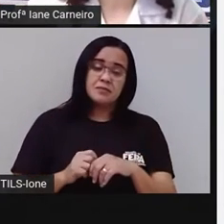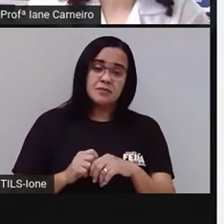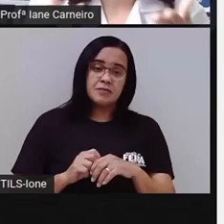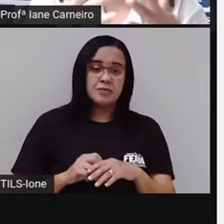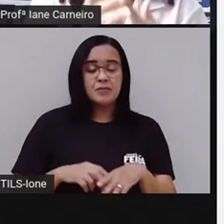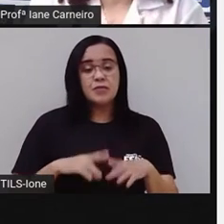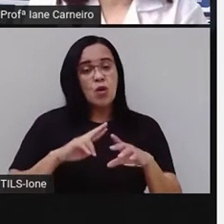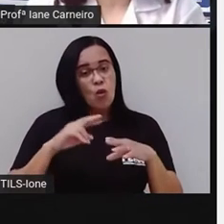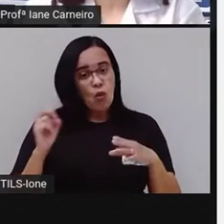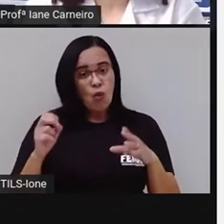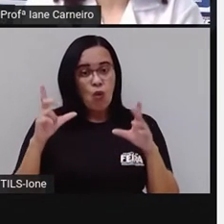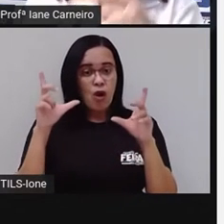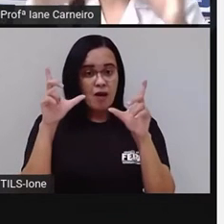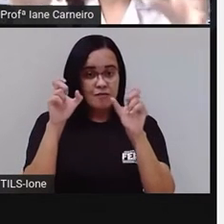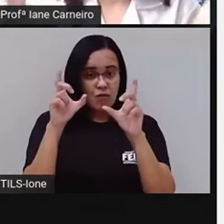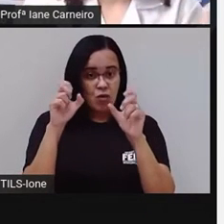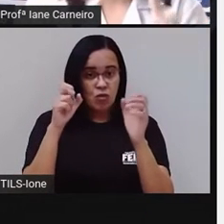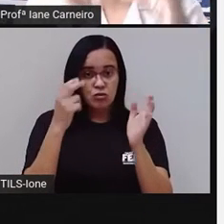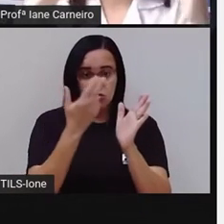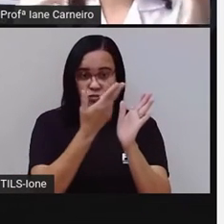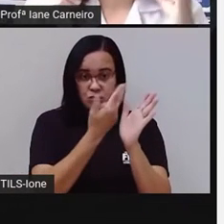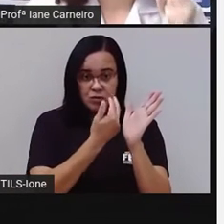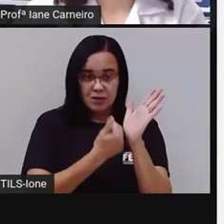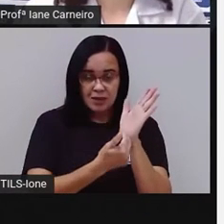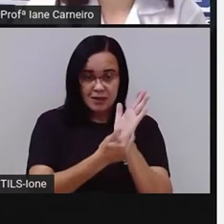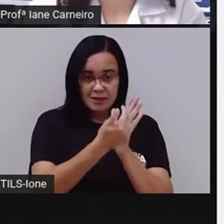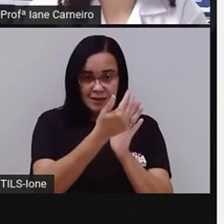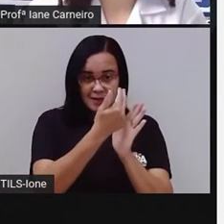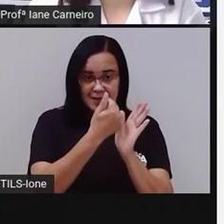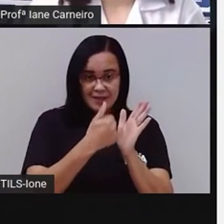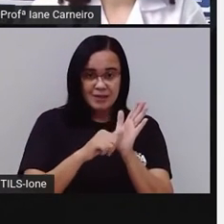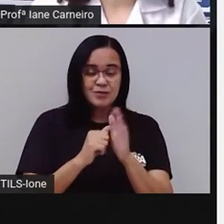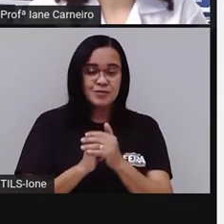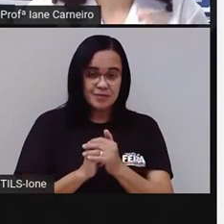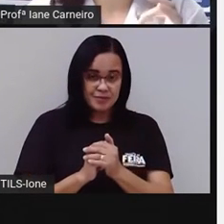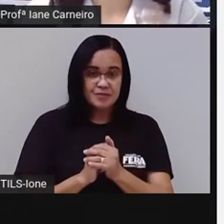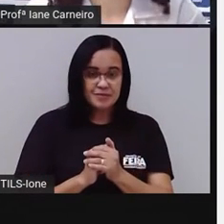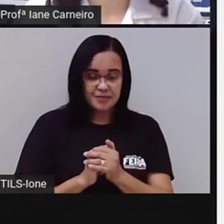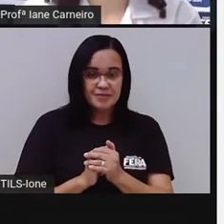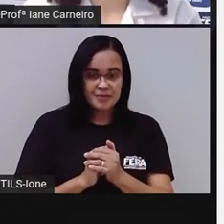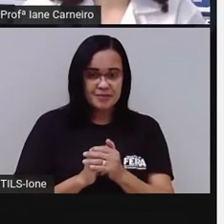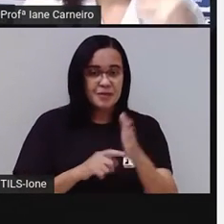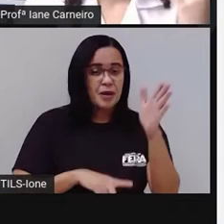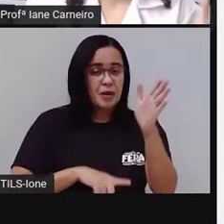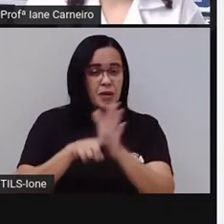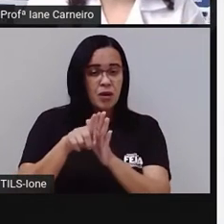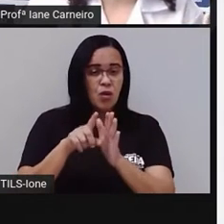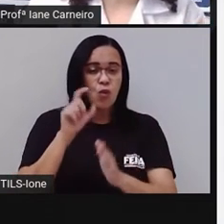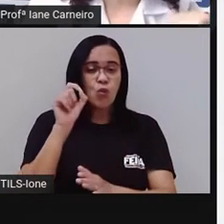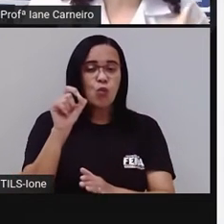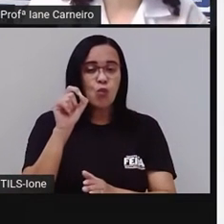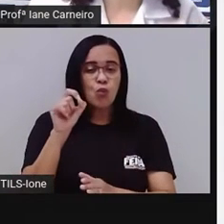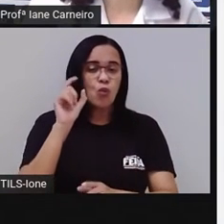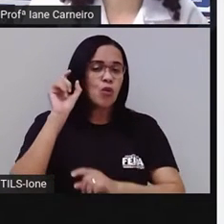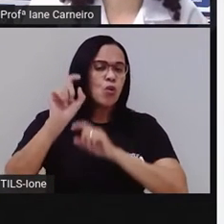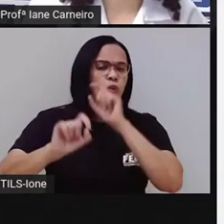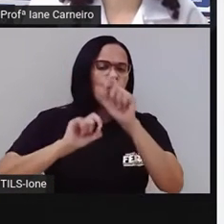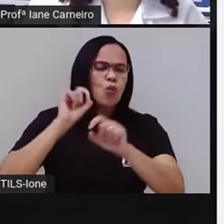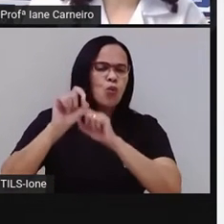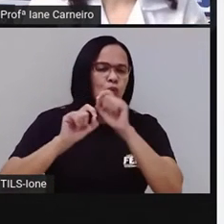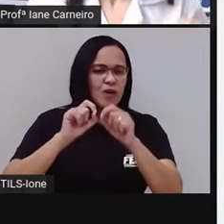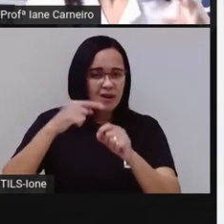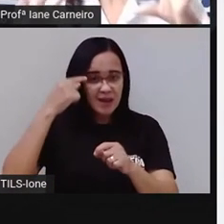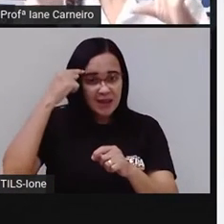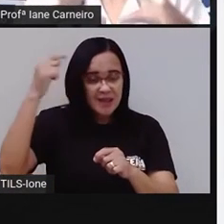ideia, né, sobre qual é a adivinha que a Pró selecionou, né? É a adivinha sobre a melancia,